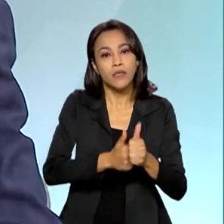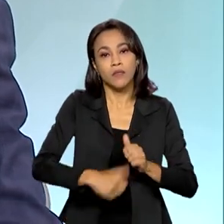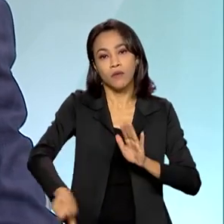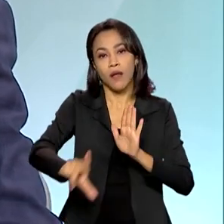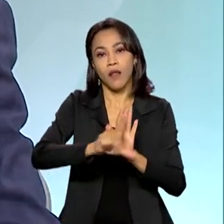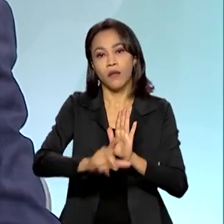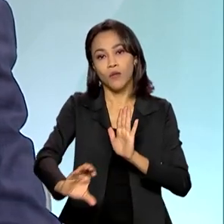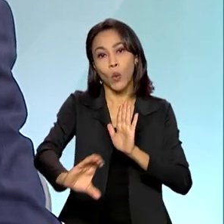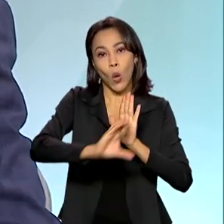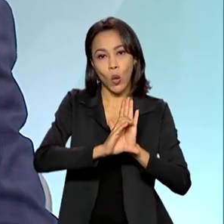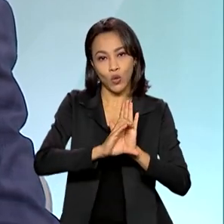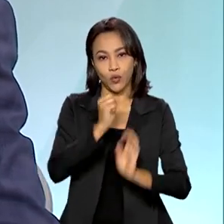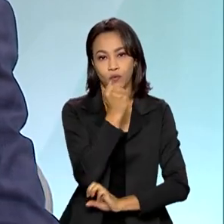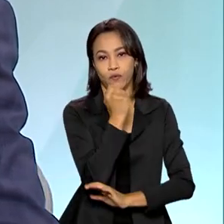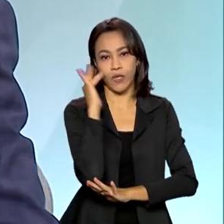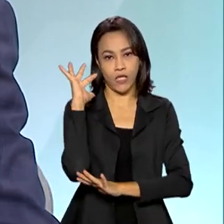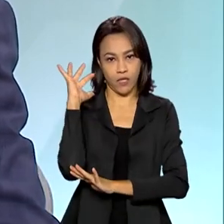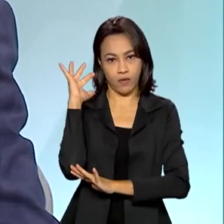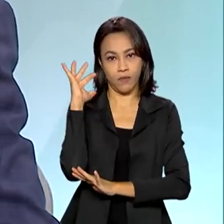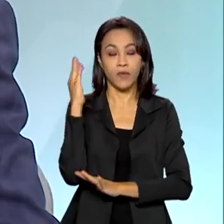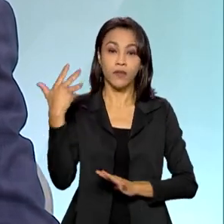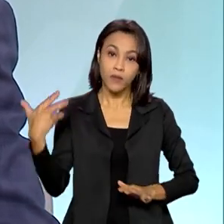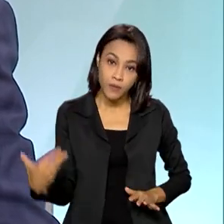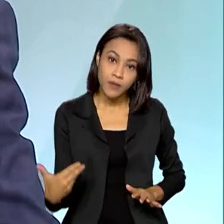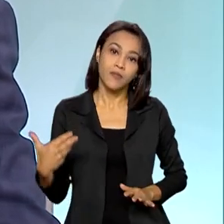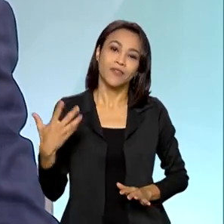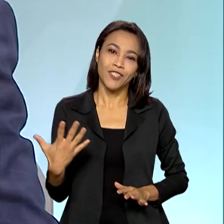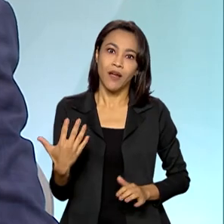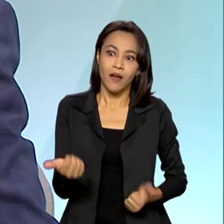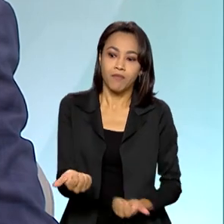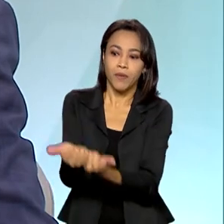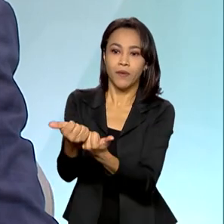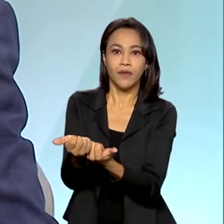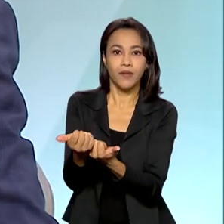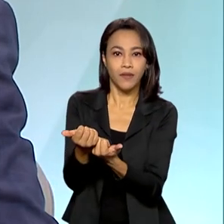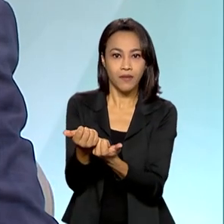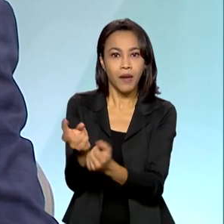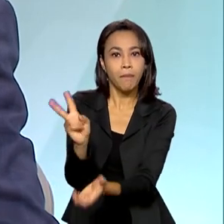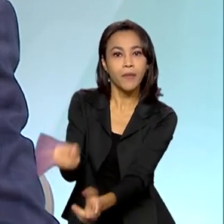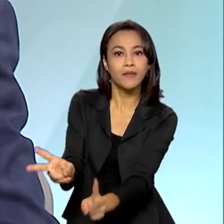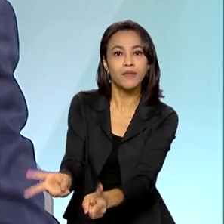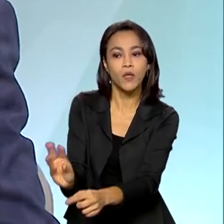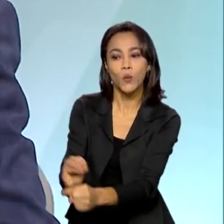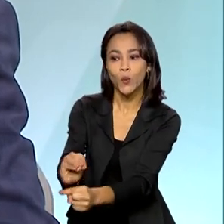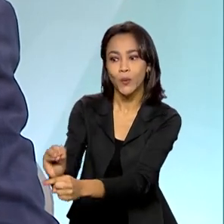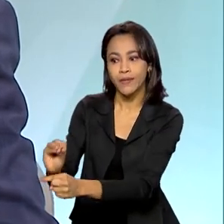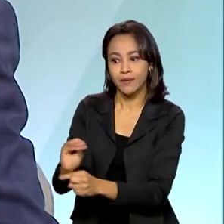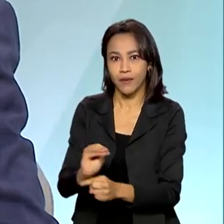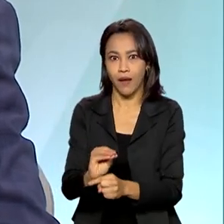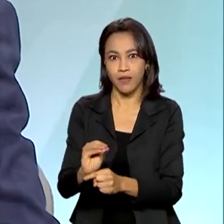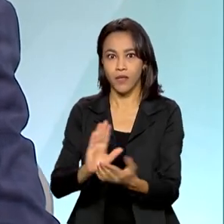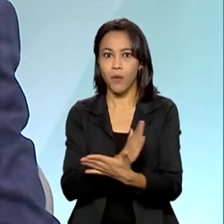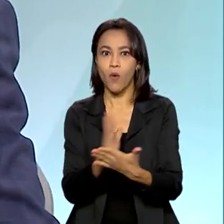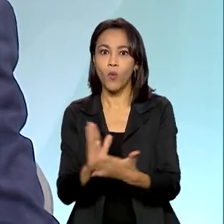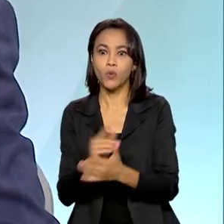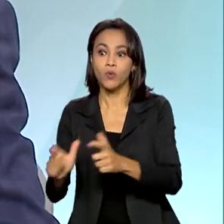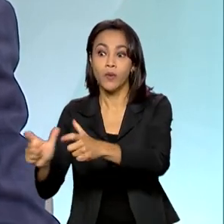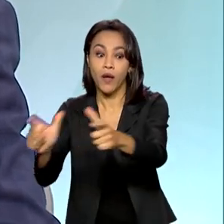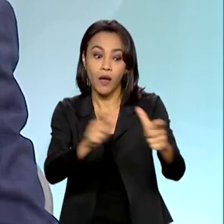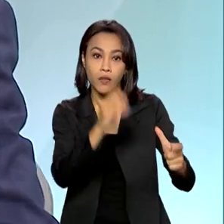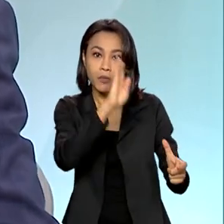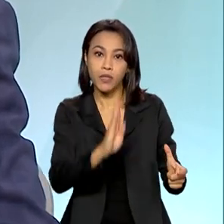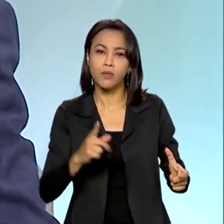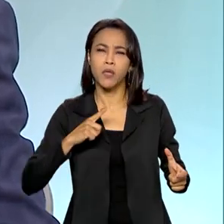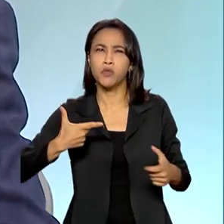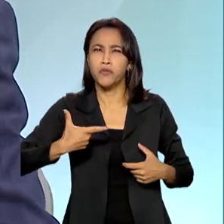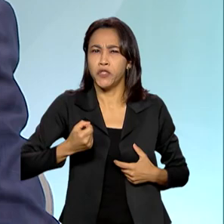excepcional e já contribui significativamente para a preservação. Então, em algumas áreas do Brasil, nós temos 20